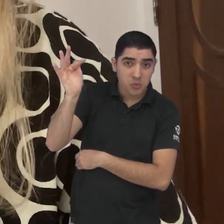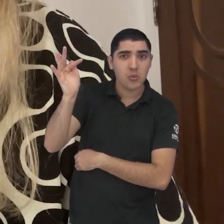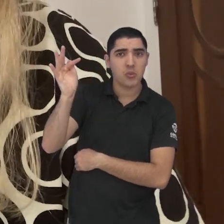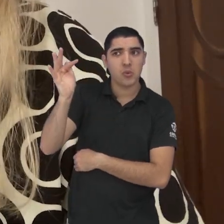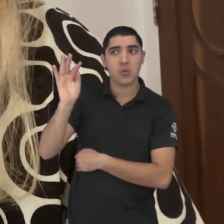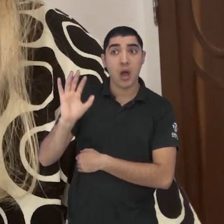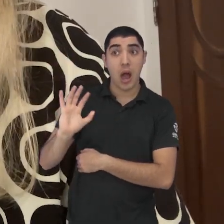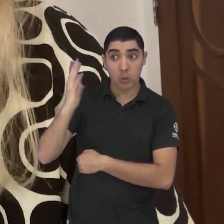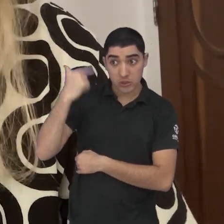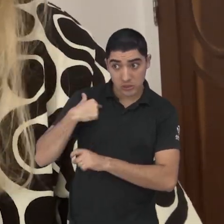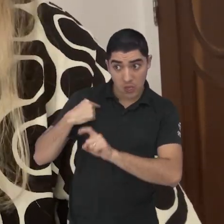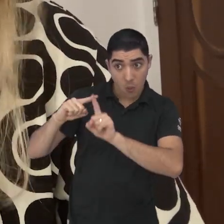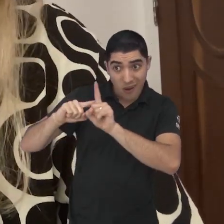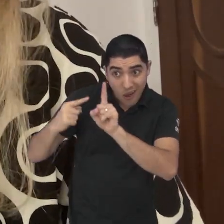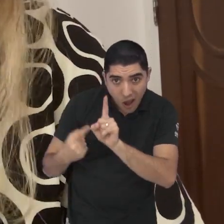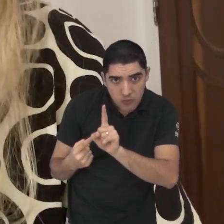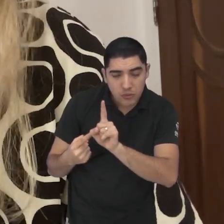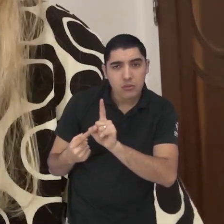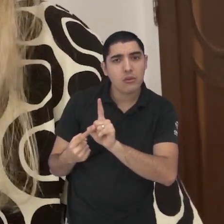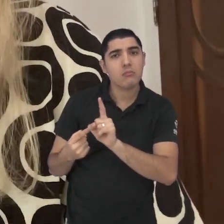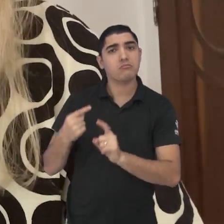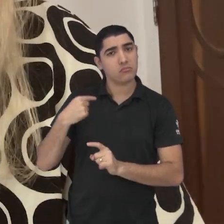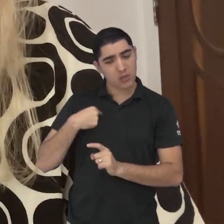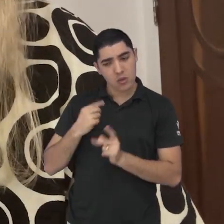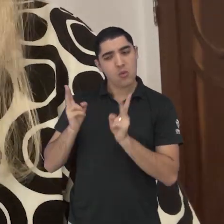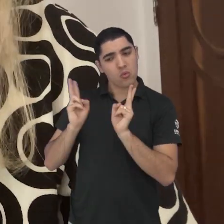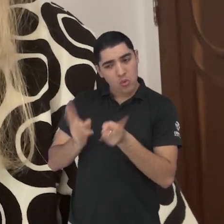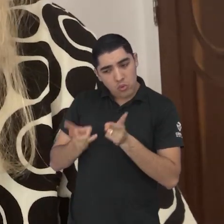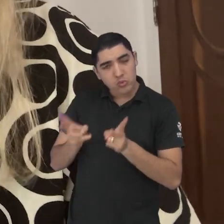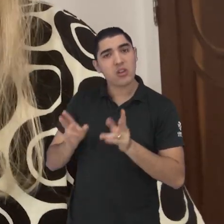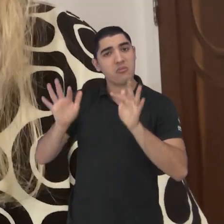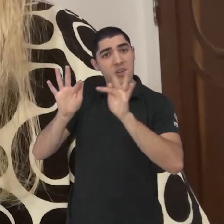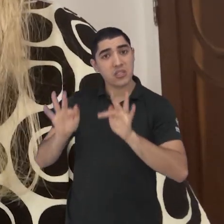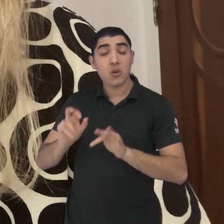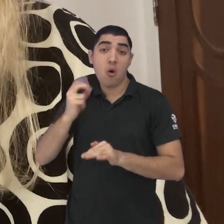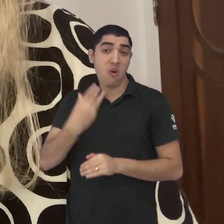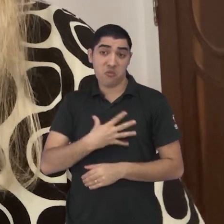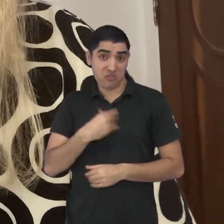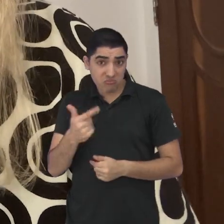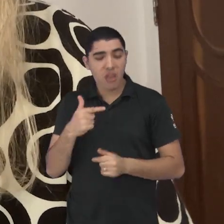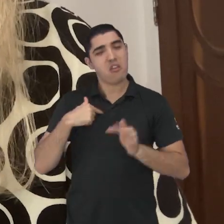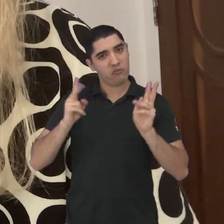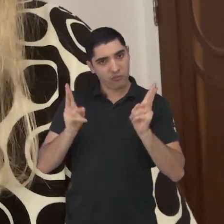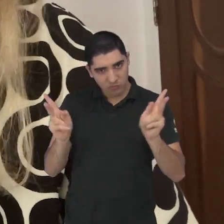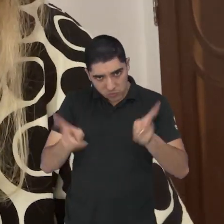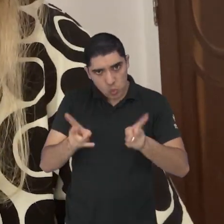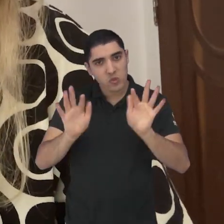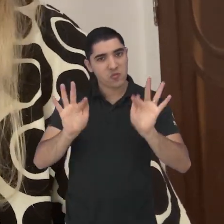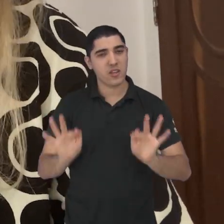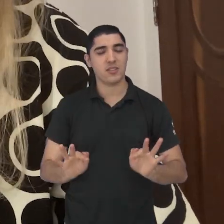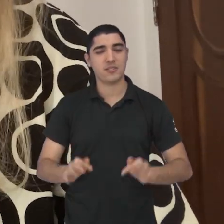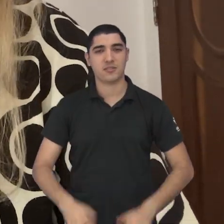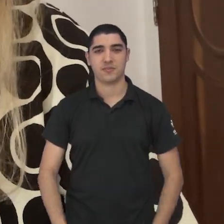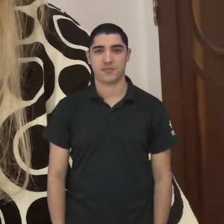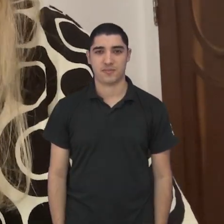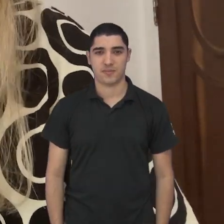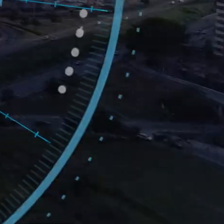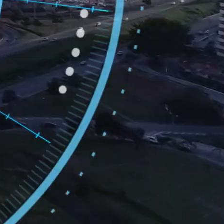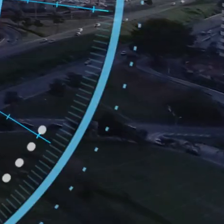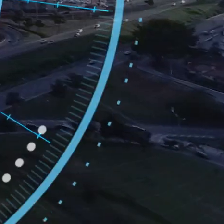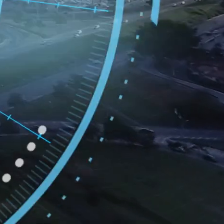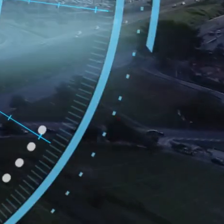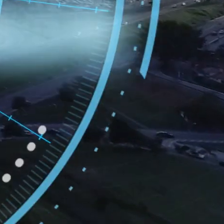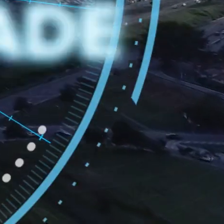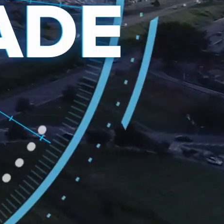no futuro, ou quando quer que isso venha a bater na minha porta, eu vou continuar sendo uma mulher feliz mesmo sem ser mãe.